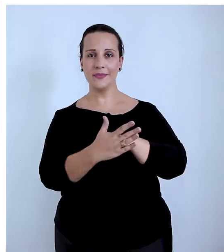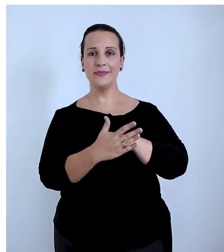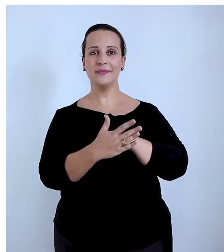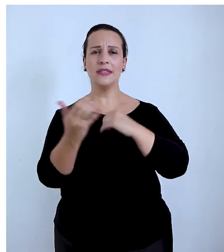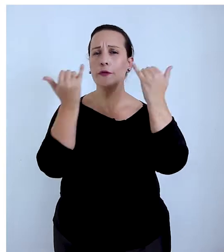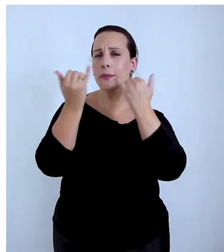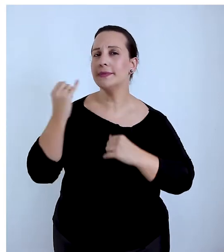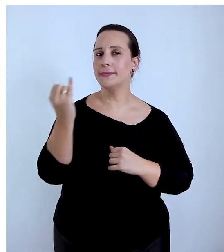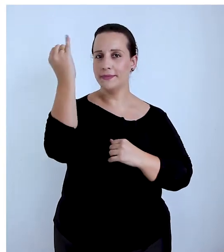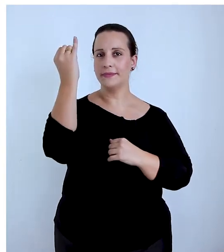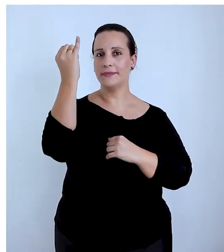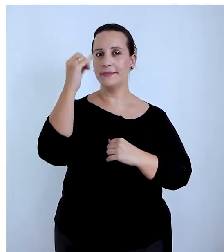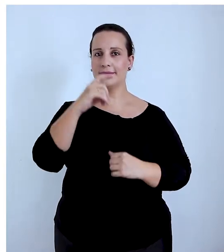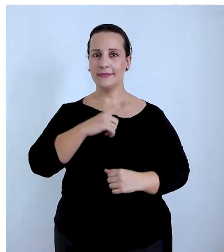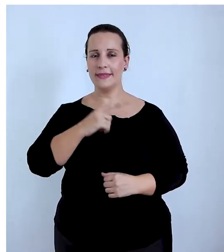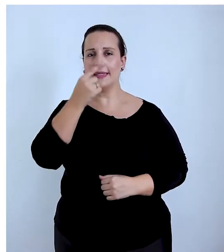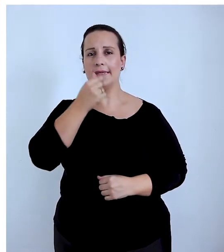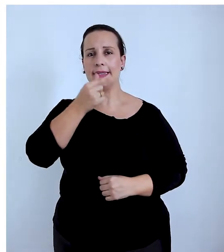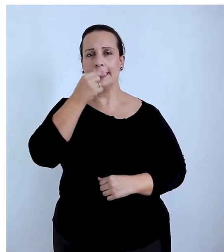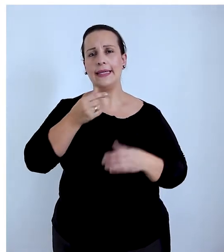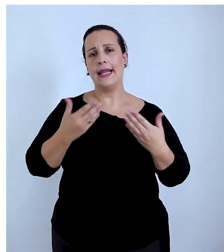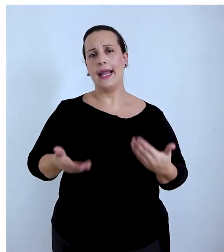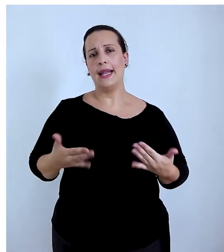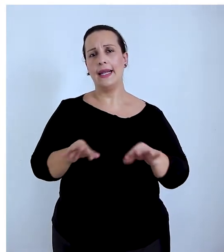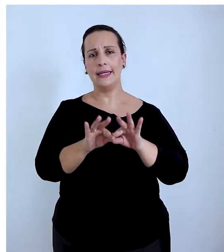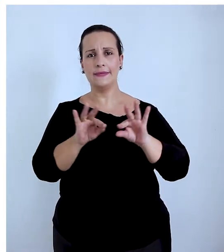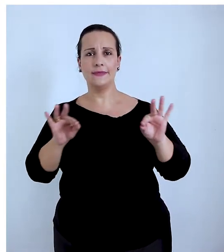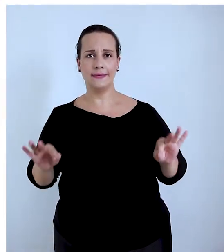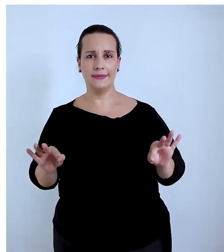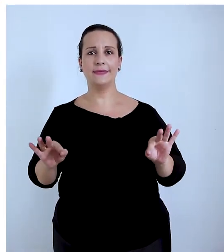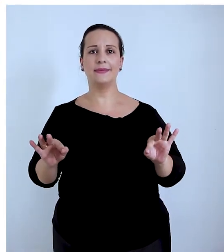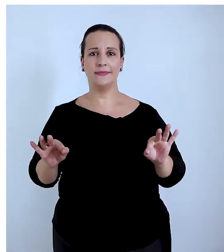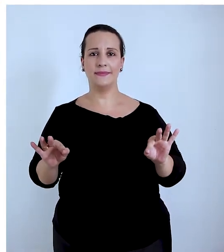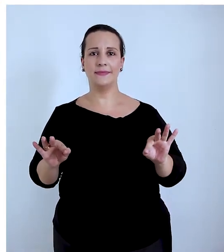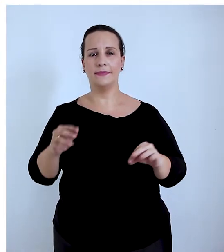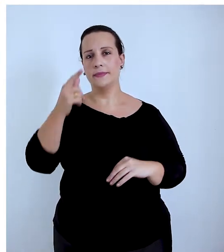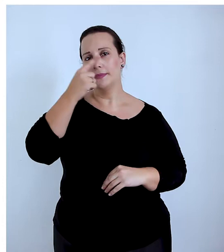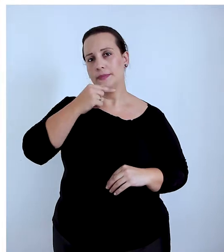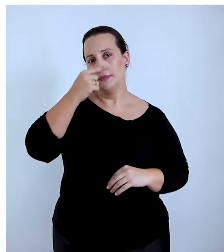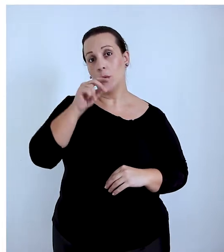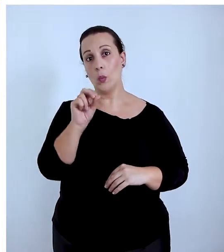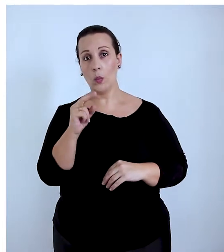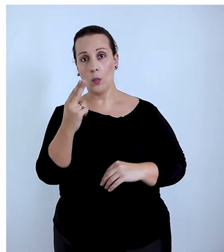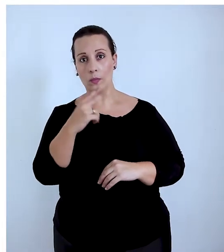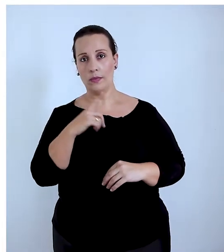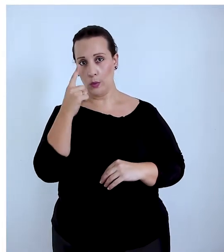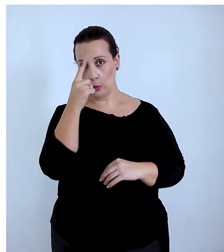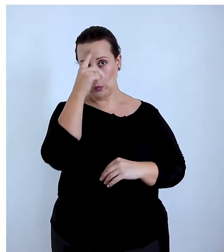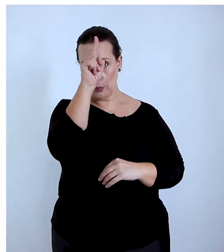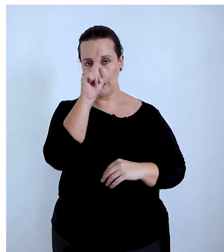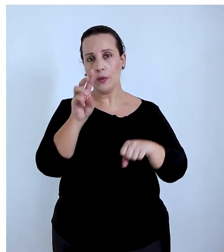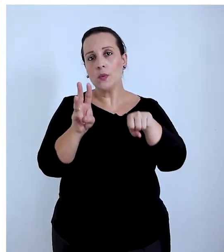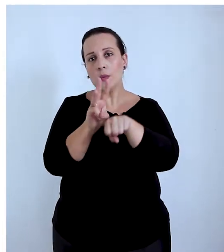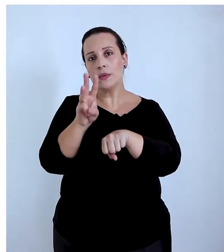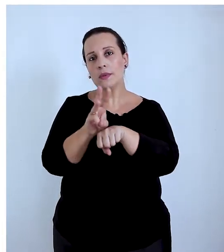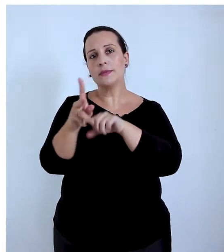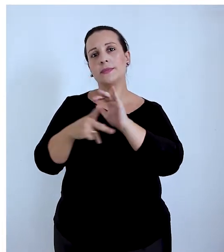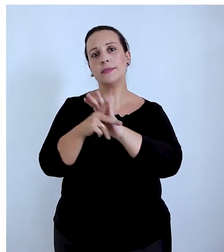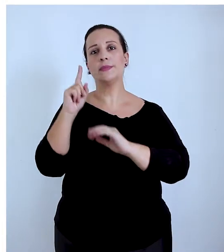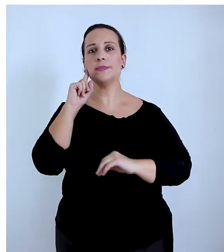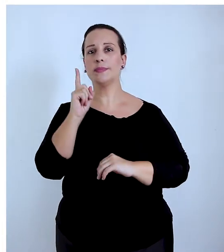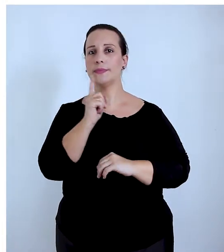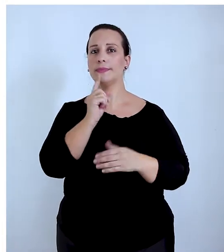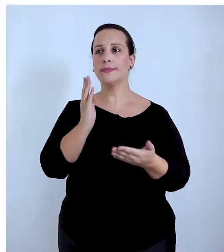Coronavírus, saiba o que fazer. Se você estiver com sintoma leve de gripe, como coriza, ou tiver alguma dúvida,